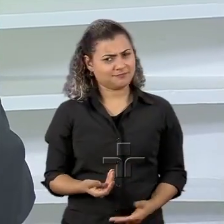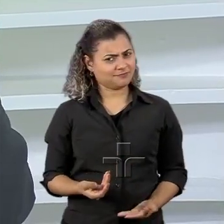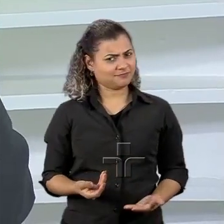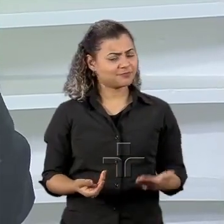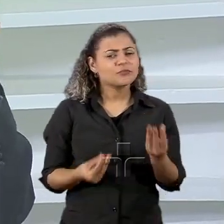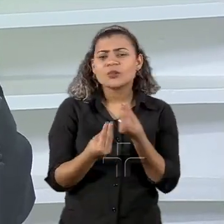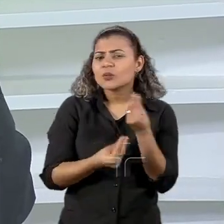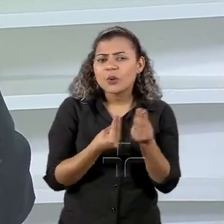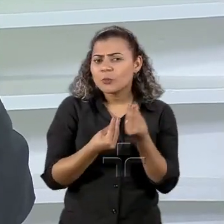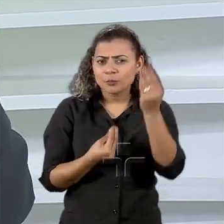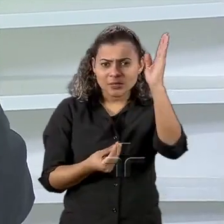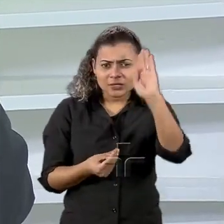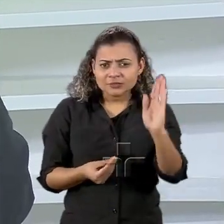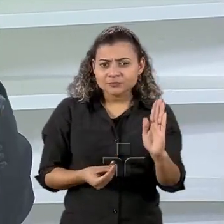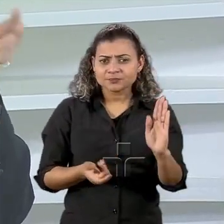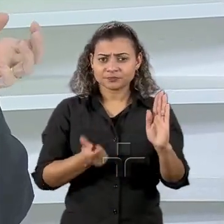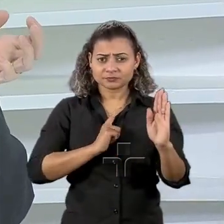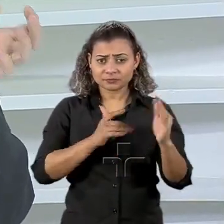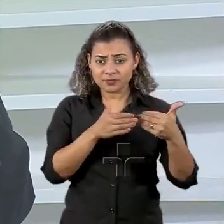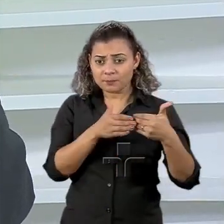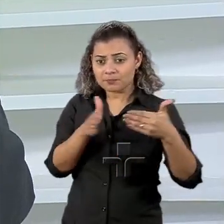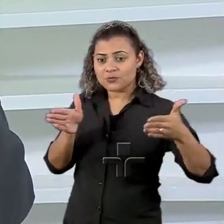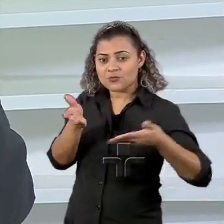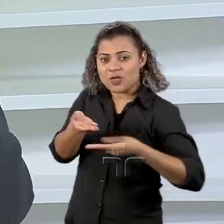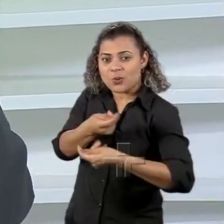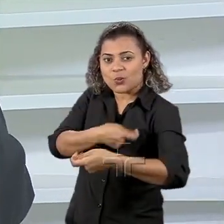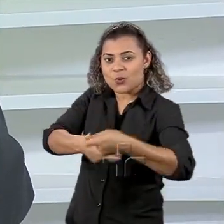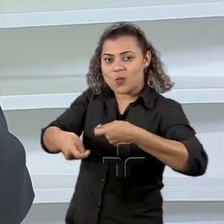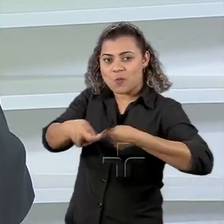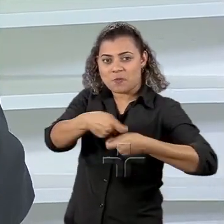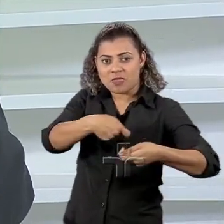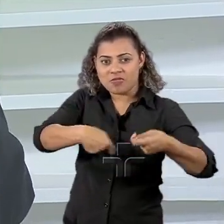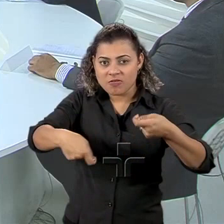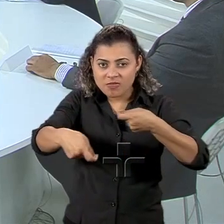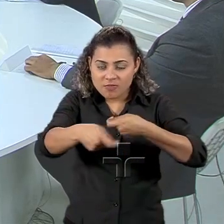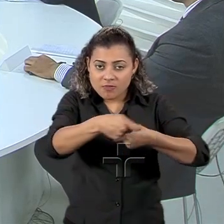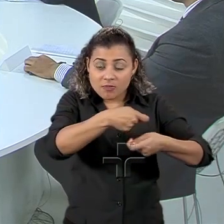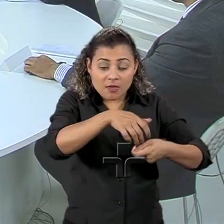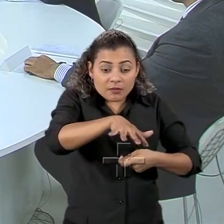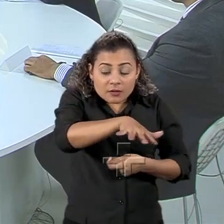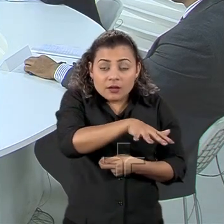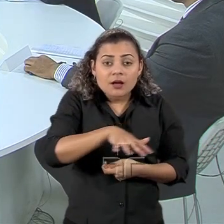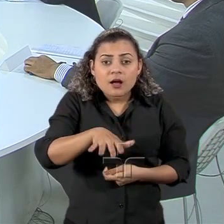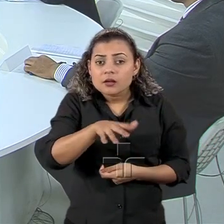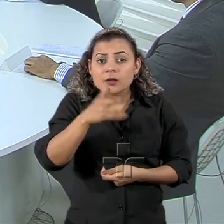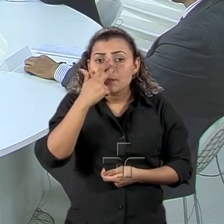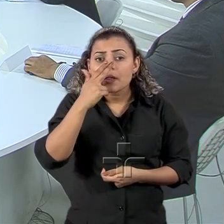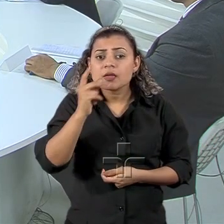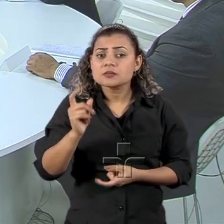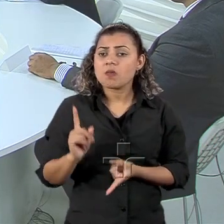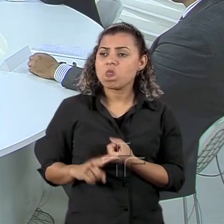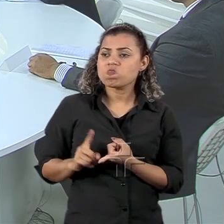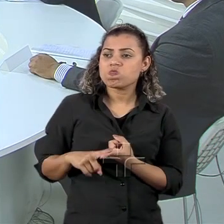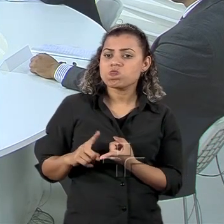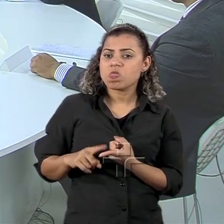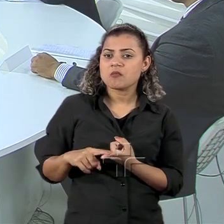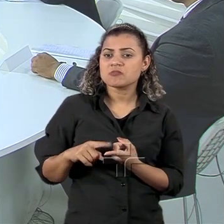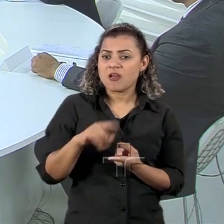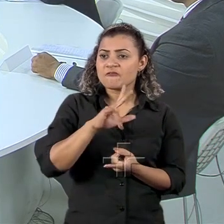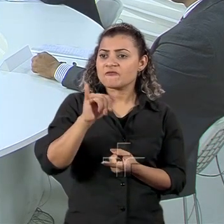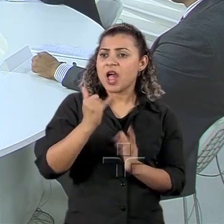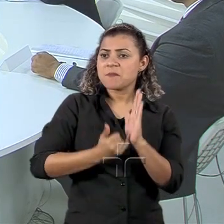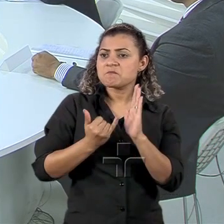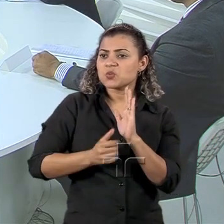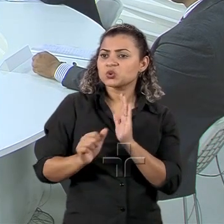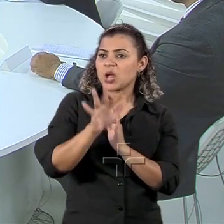lidar, tendo em mente que a gente quer abrir a nossa economia nesse ambiente em que a ameaça de uso de tarifas é cada vez mais presente?